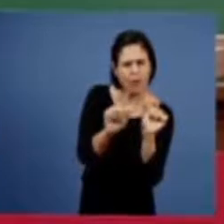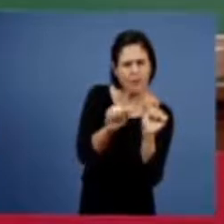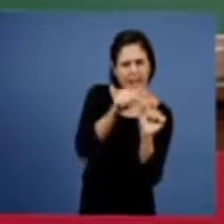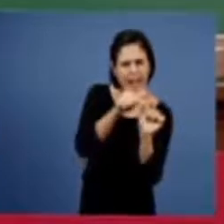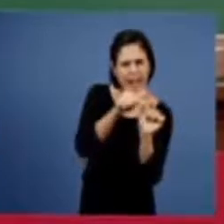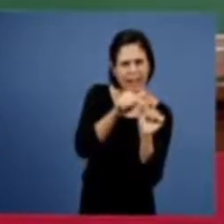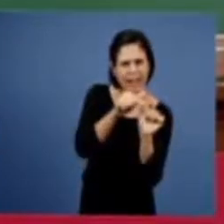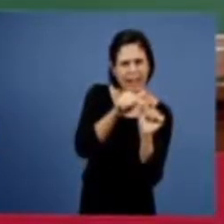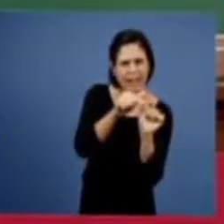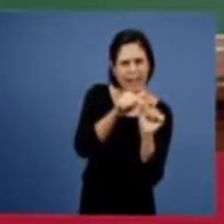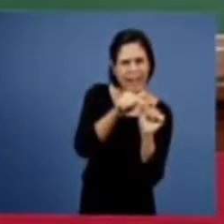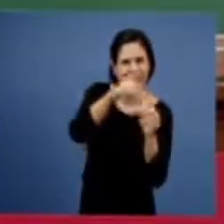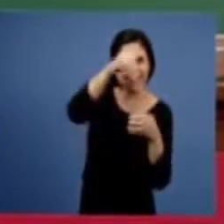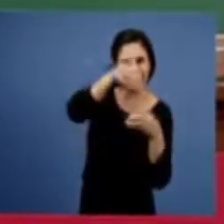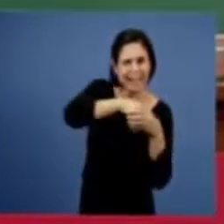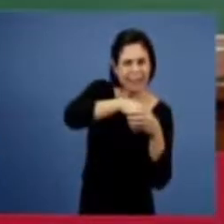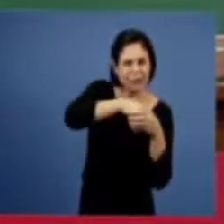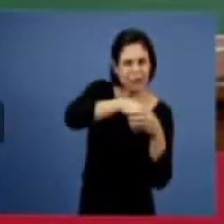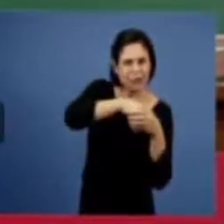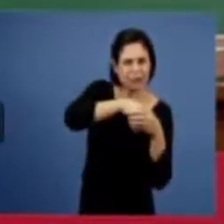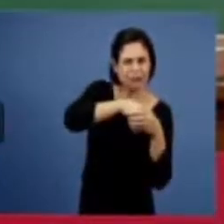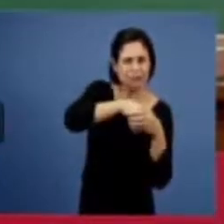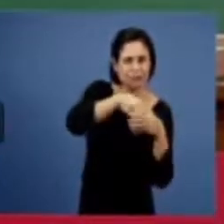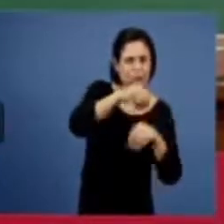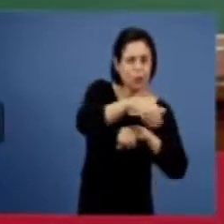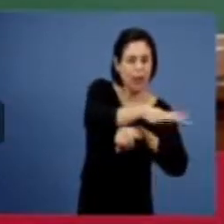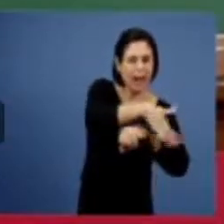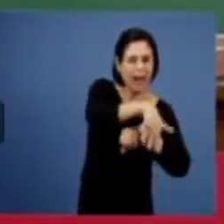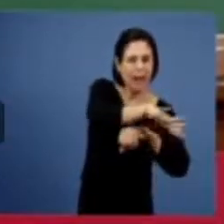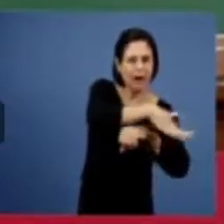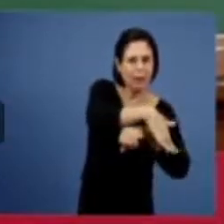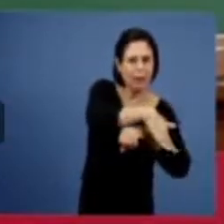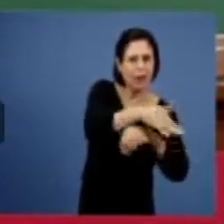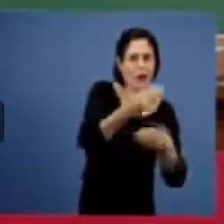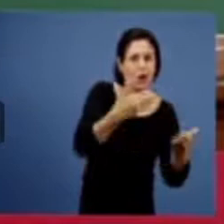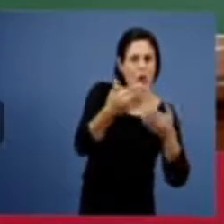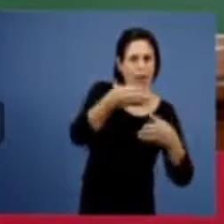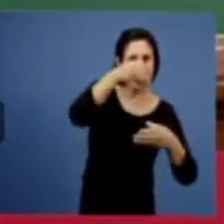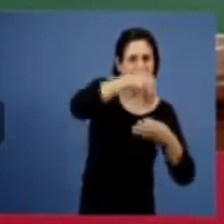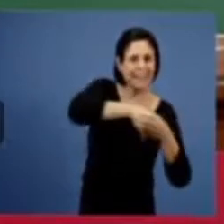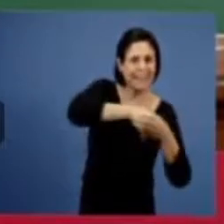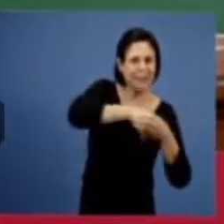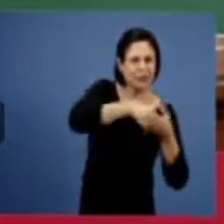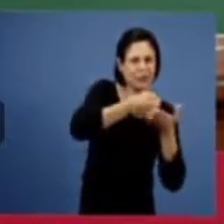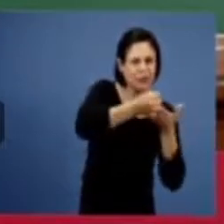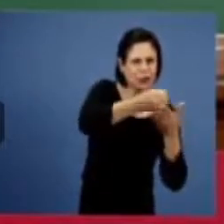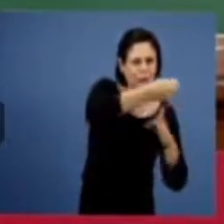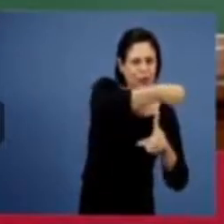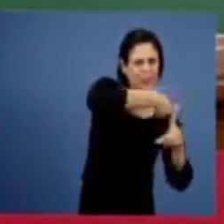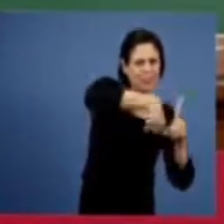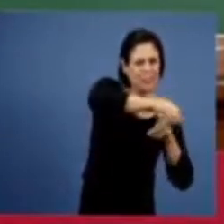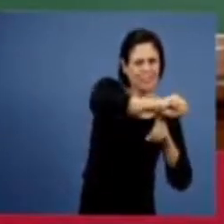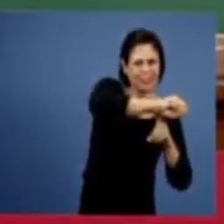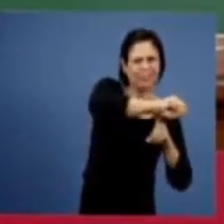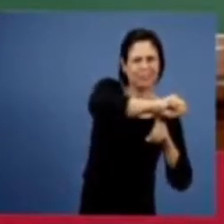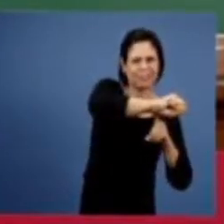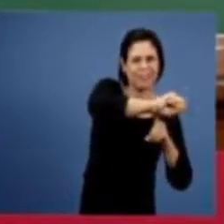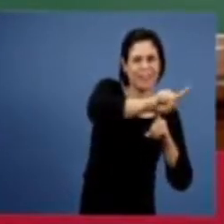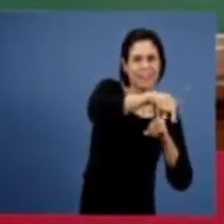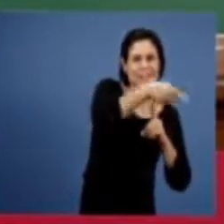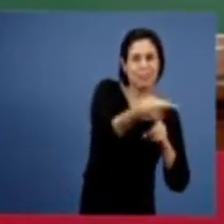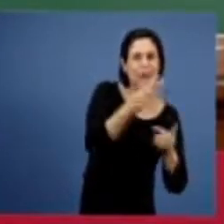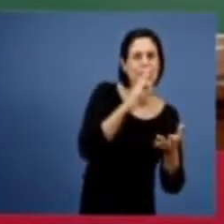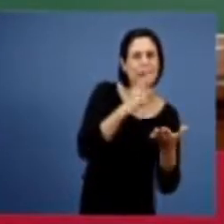então o campo do interesse do homem era o campo das obras mas o resultado disso foi o resultado